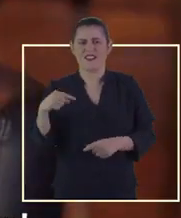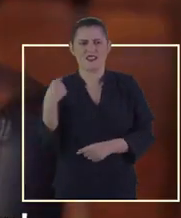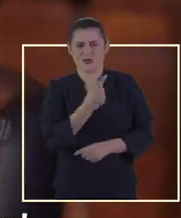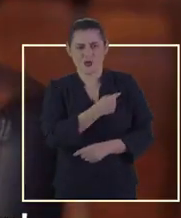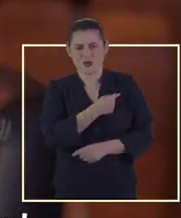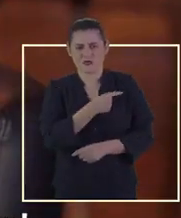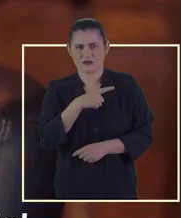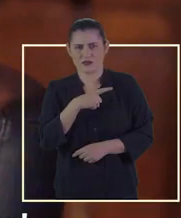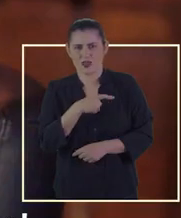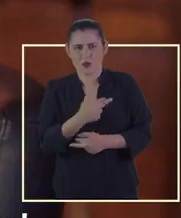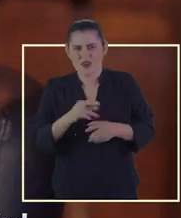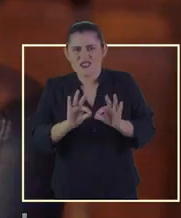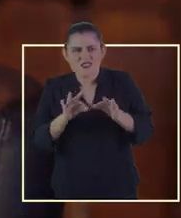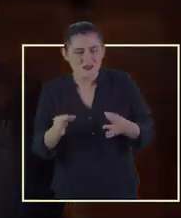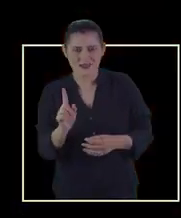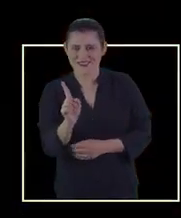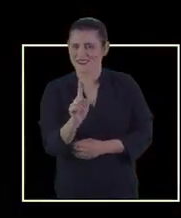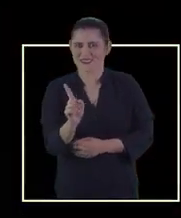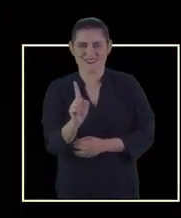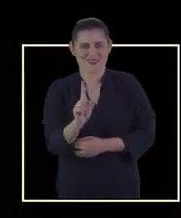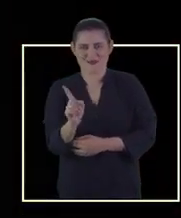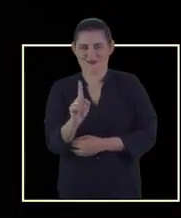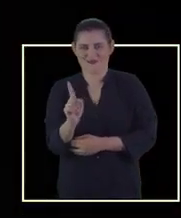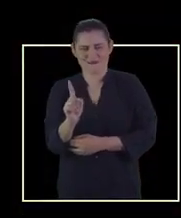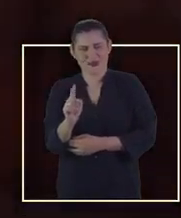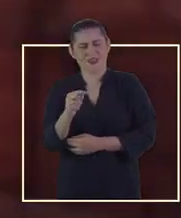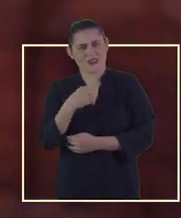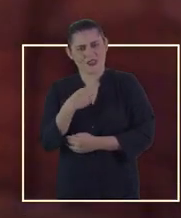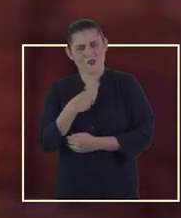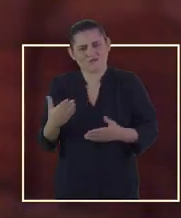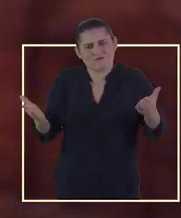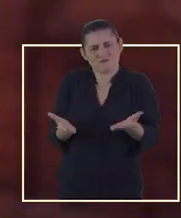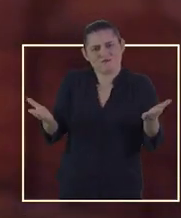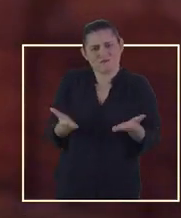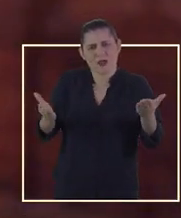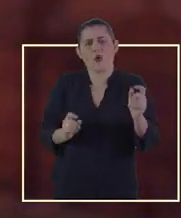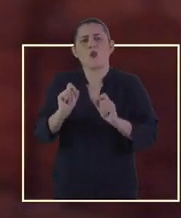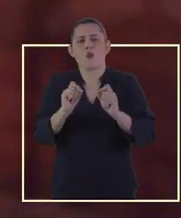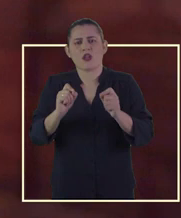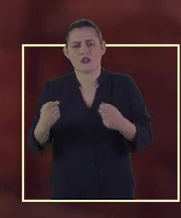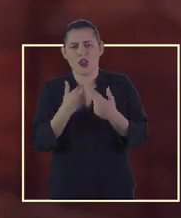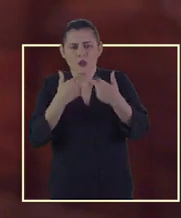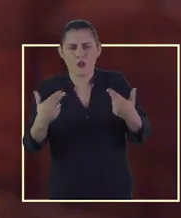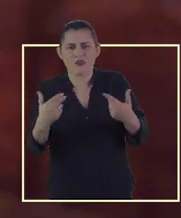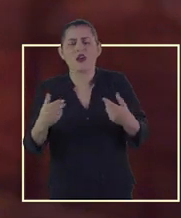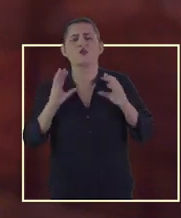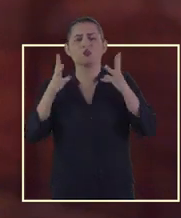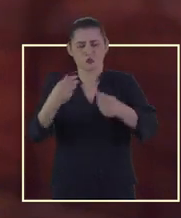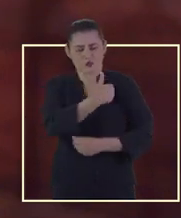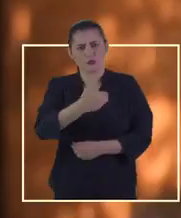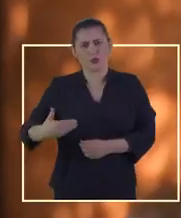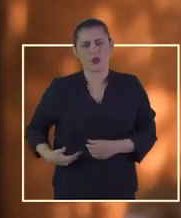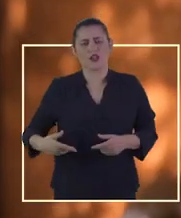é que nós não estamos lidando com uma coisa simples, não. Eu estou atualizada sobre o que está se discutindo, sobre as políticas